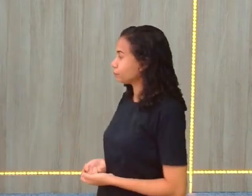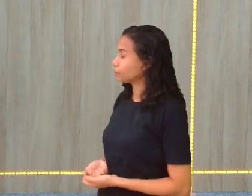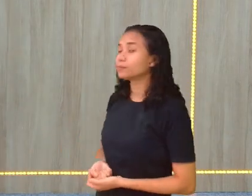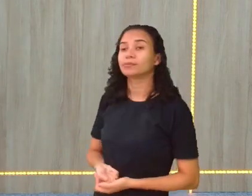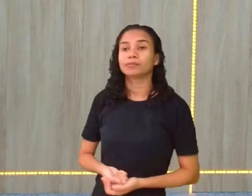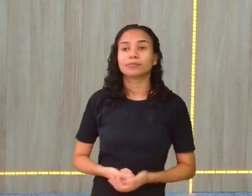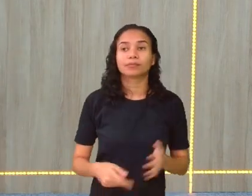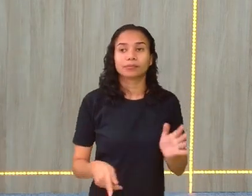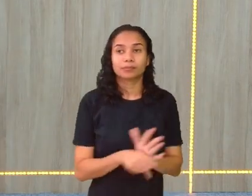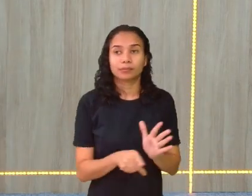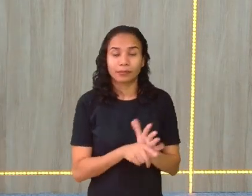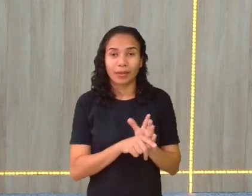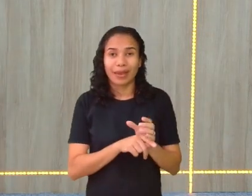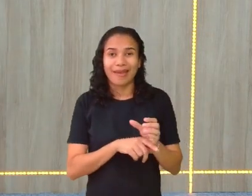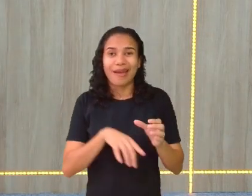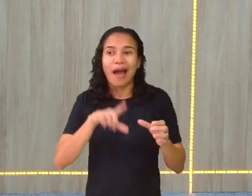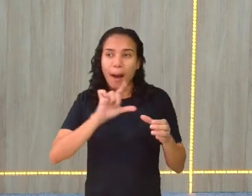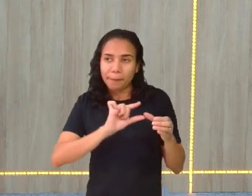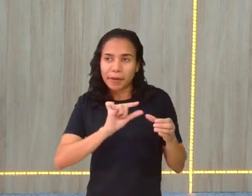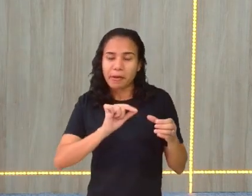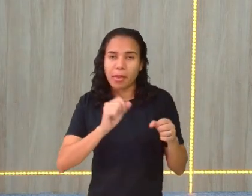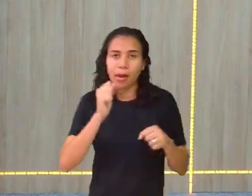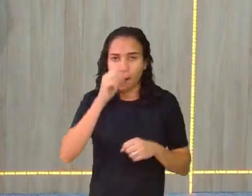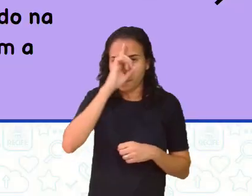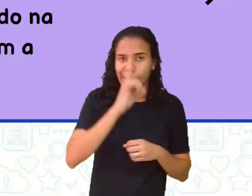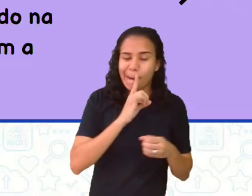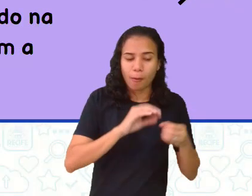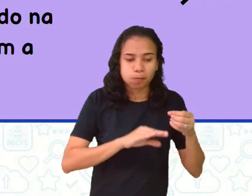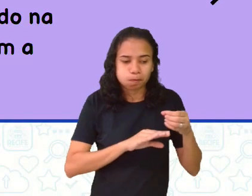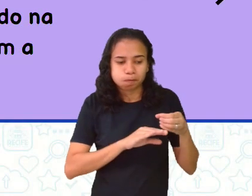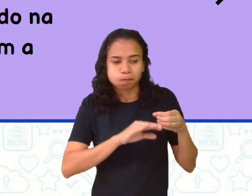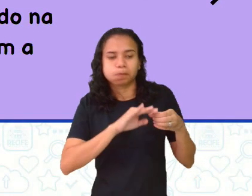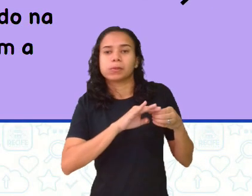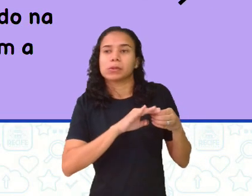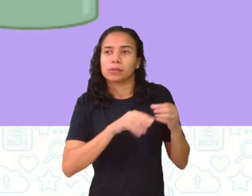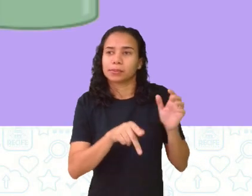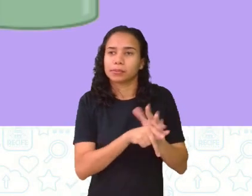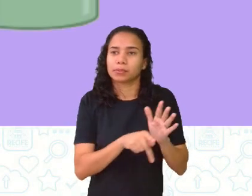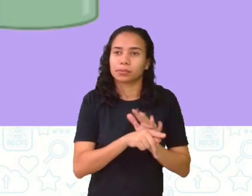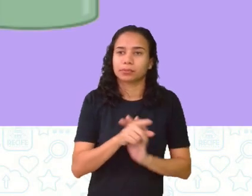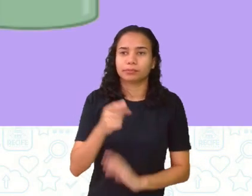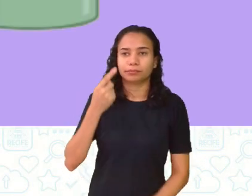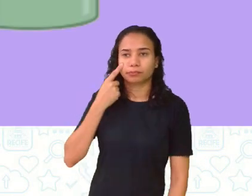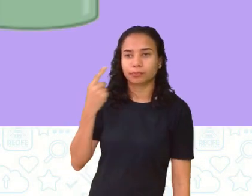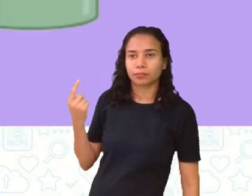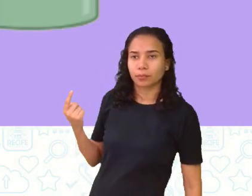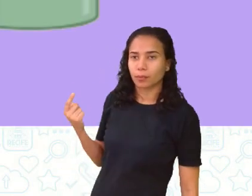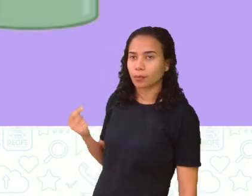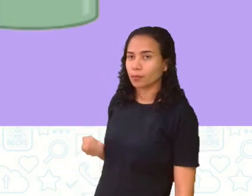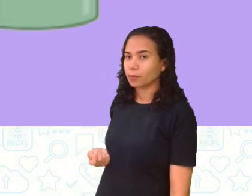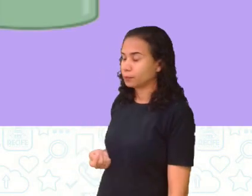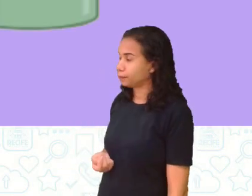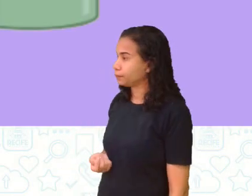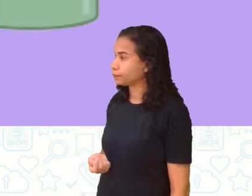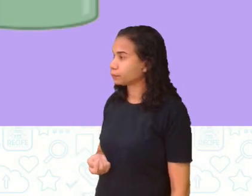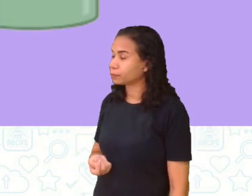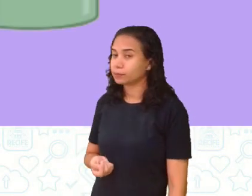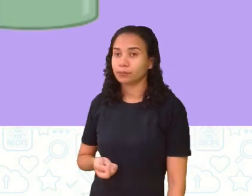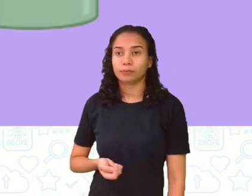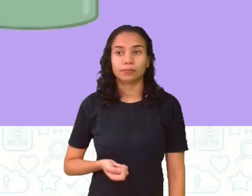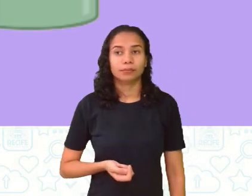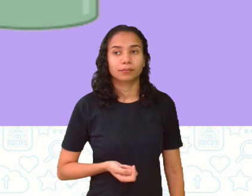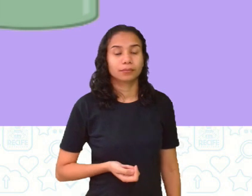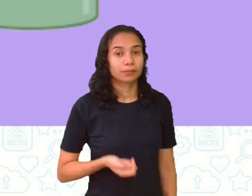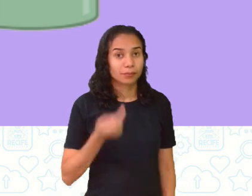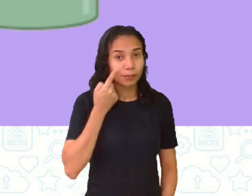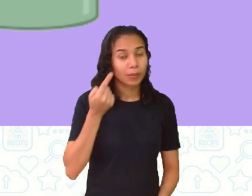A caneca pequena, cheia, enche três quintos na caneca média. Olha só,